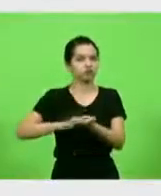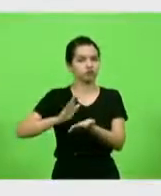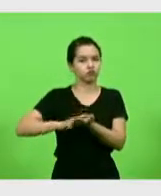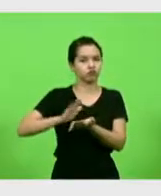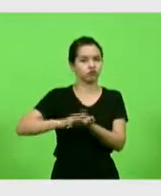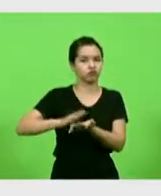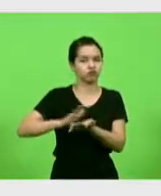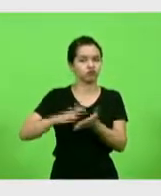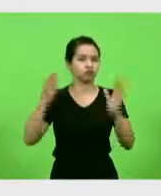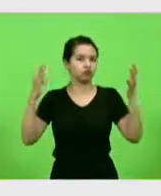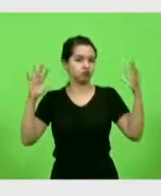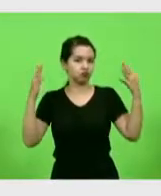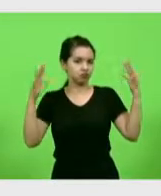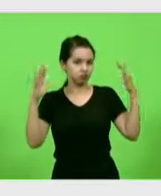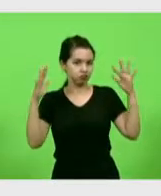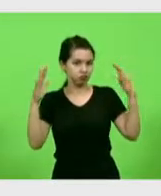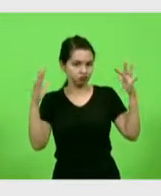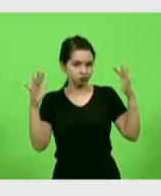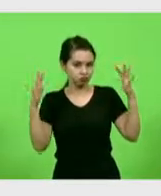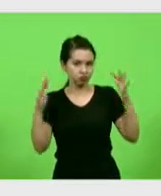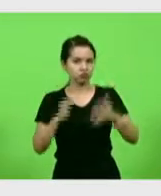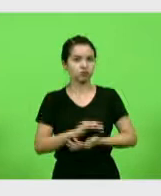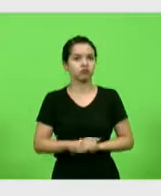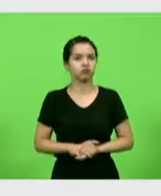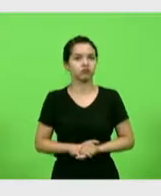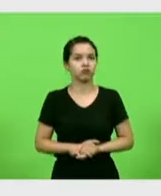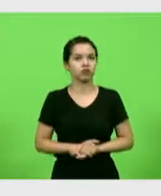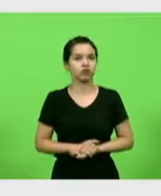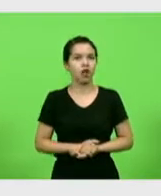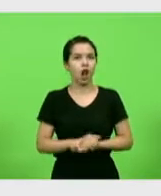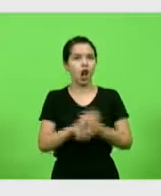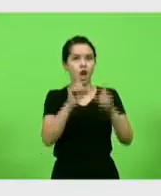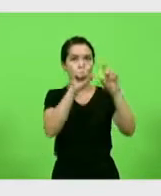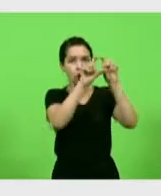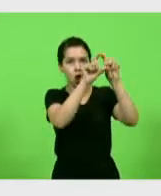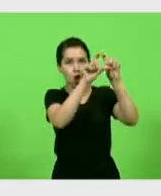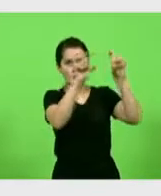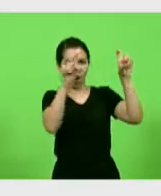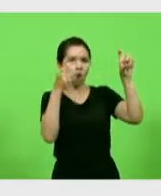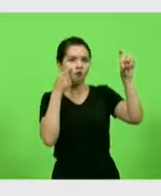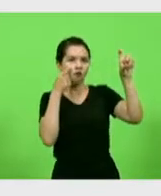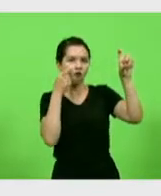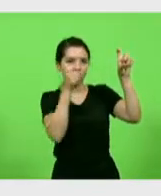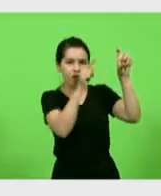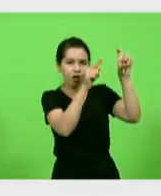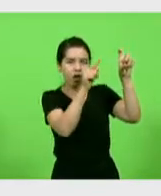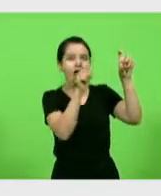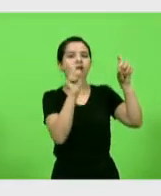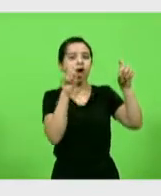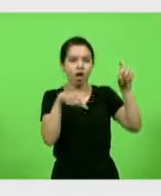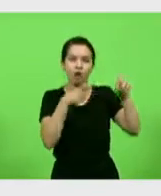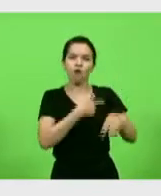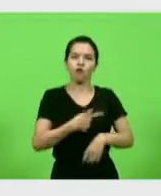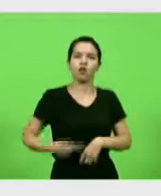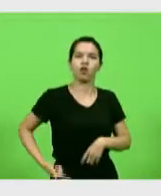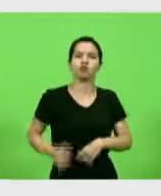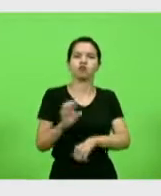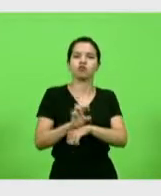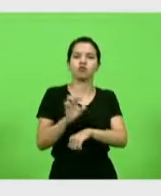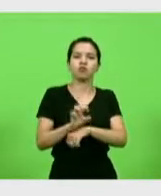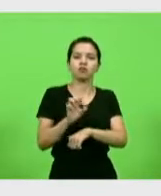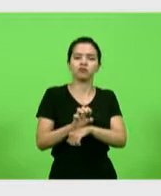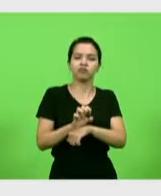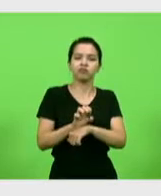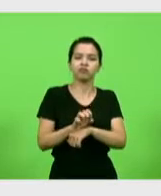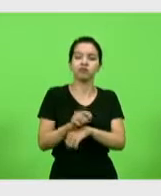se comemorou, a logo, lá em cima, senhores deputados, é do governo do Estado, é matéria que foi dada